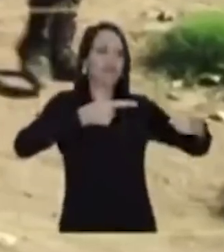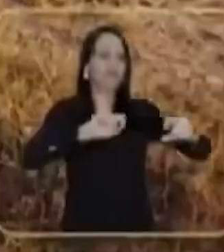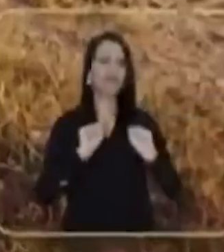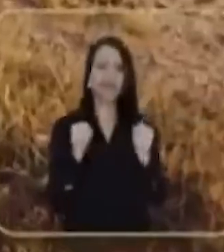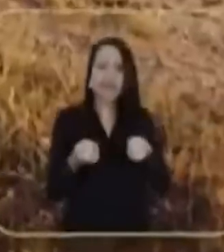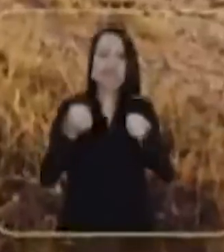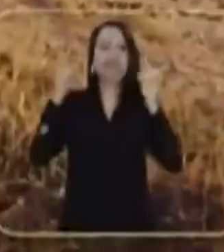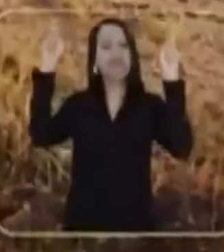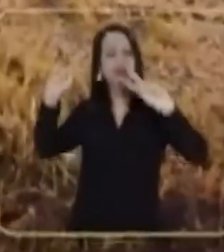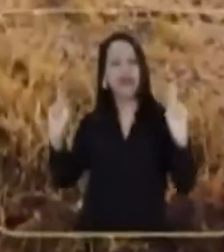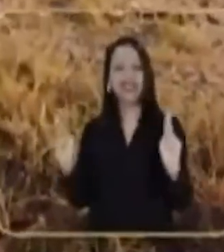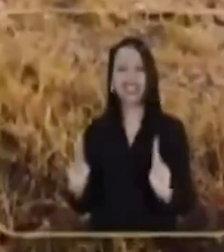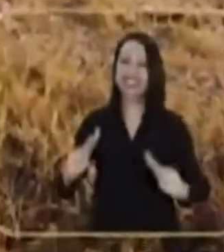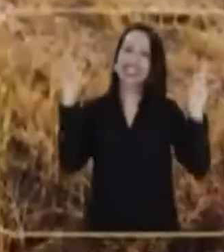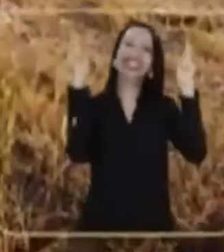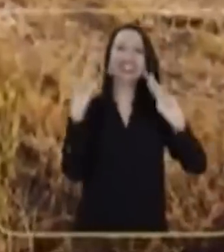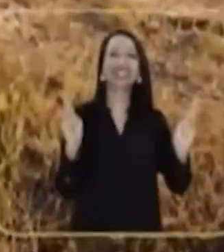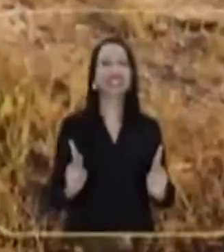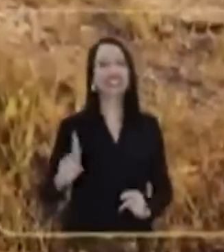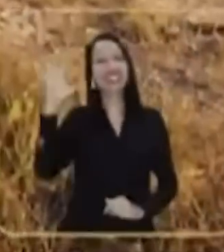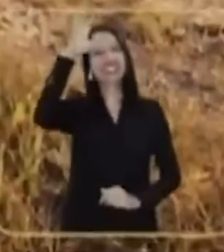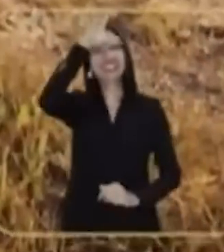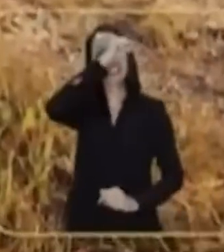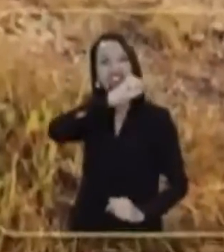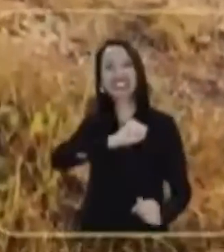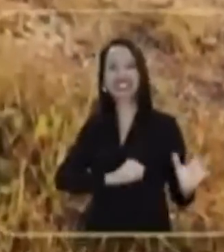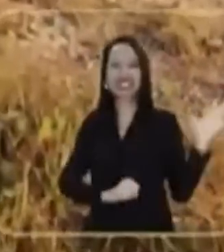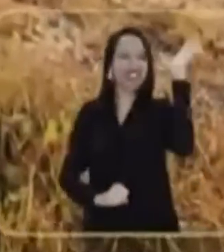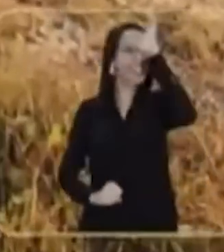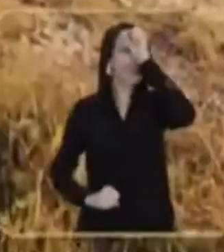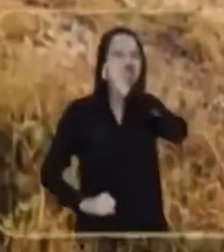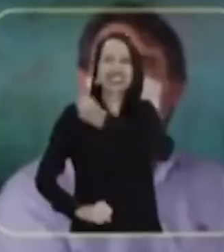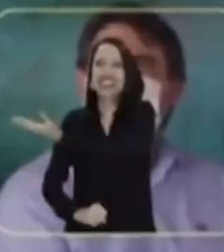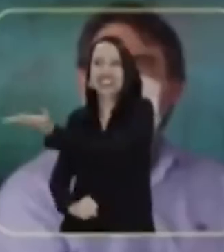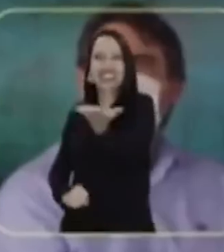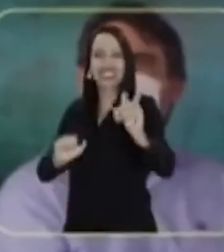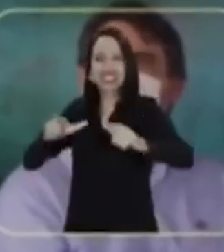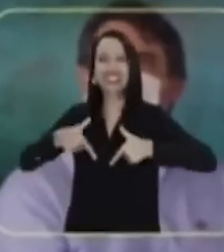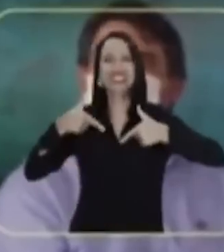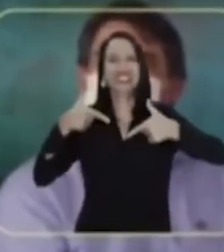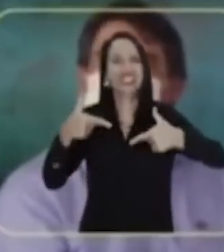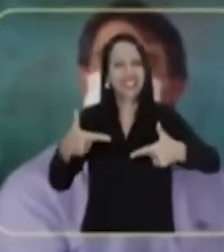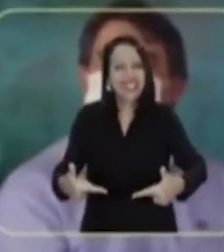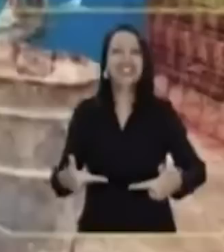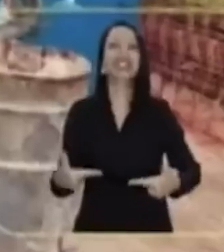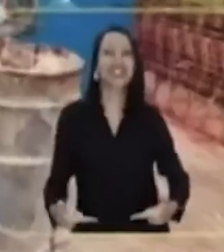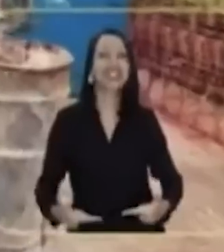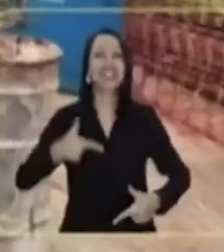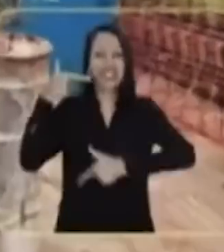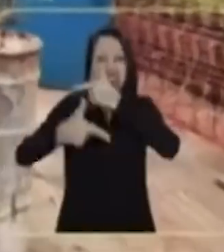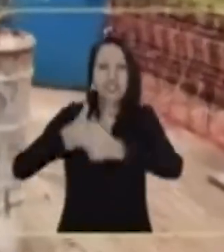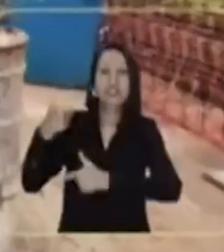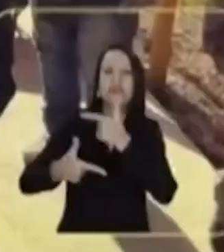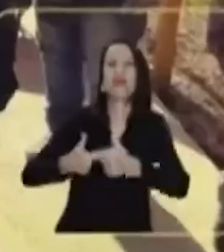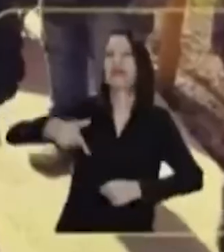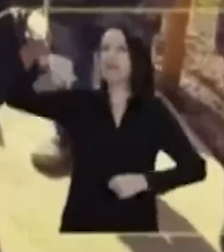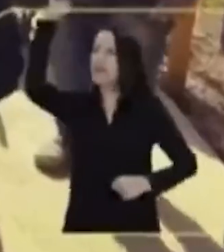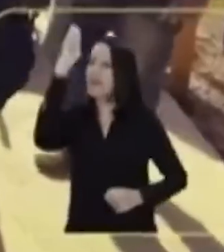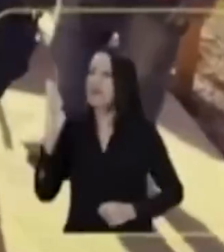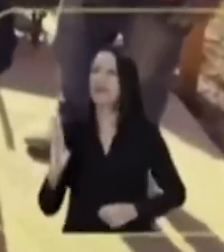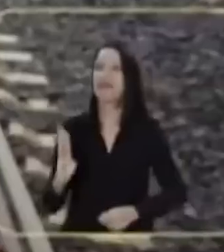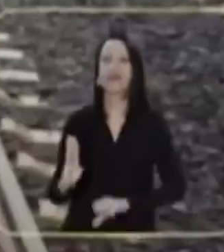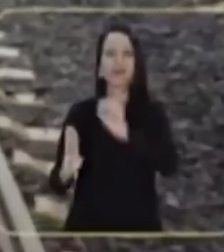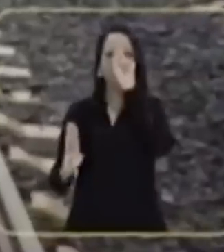até na guerra fui pra defender a paz. Onde aprendi que o mundo é o que a gente faz.